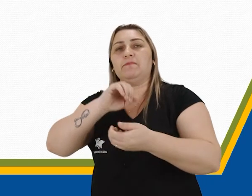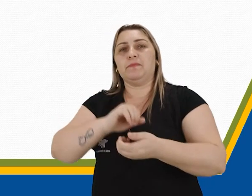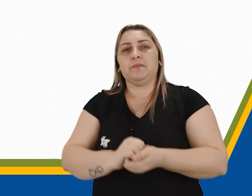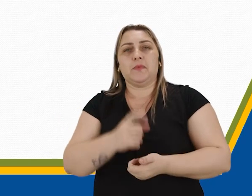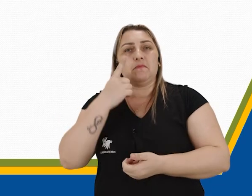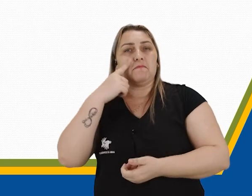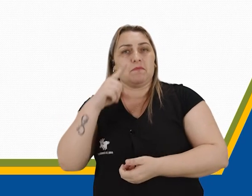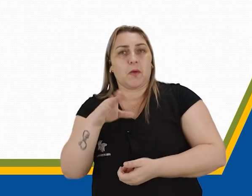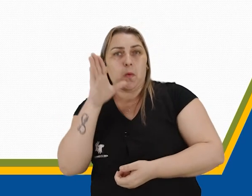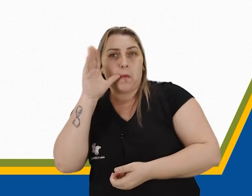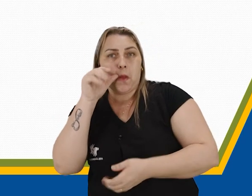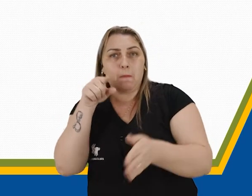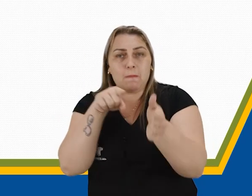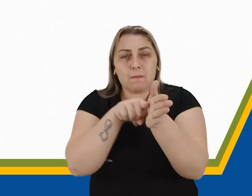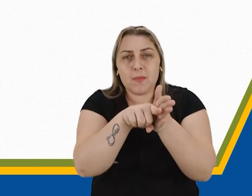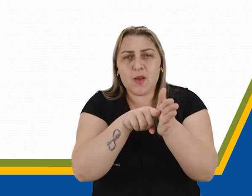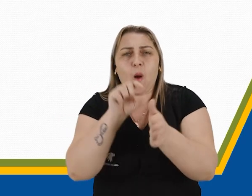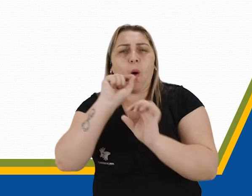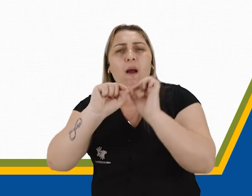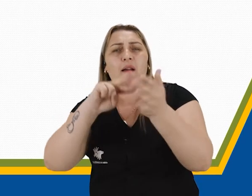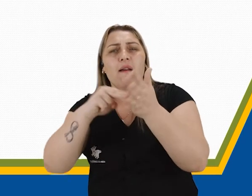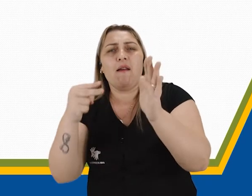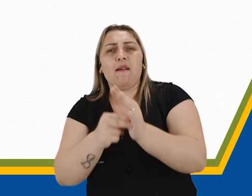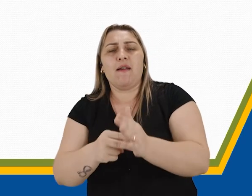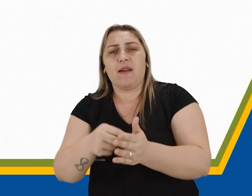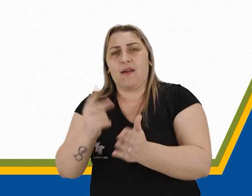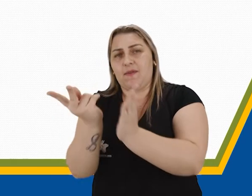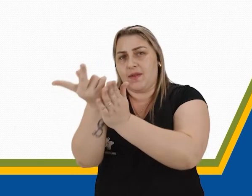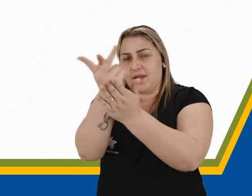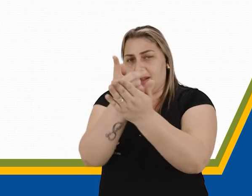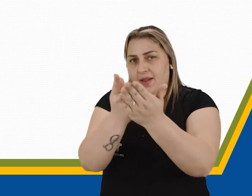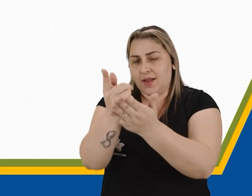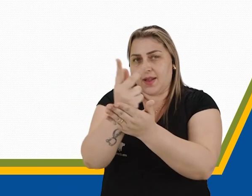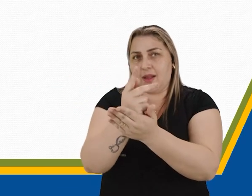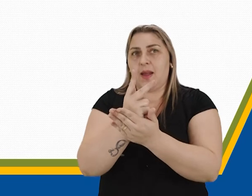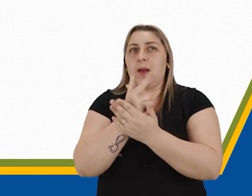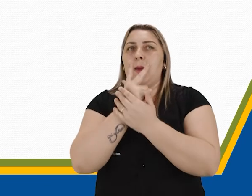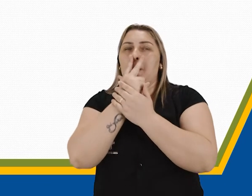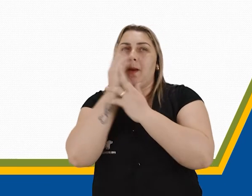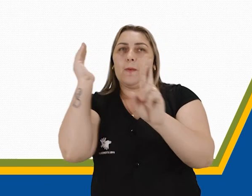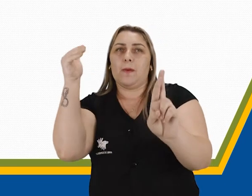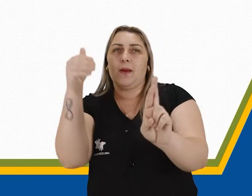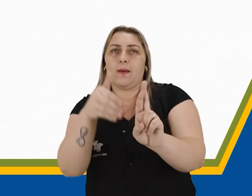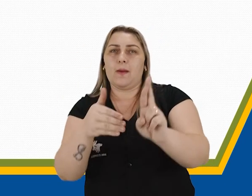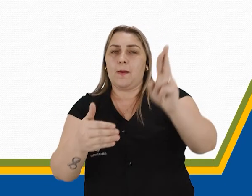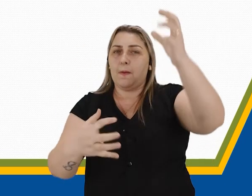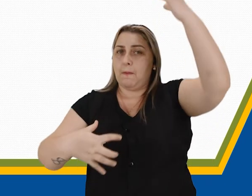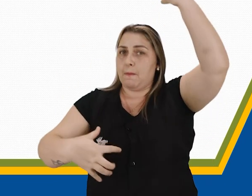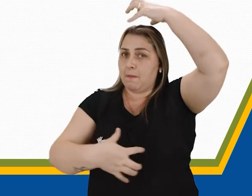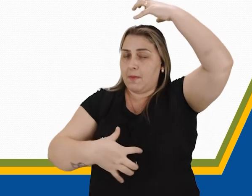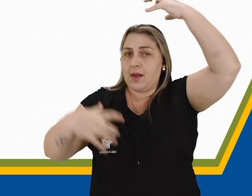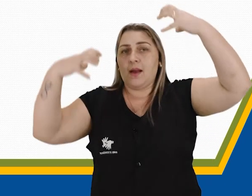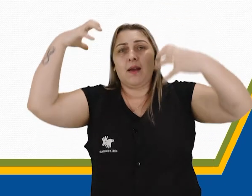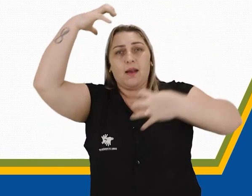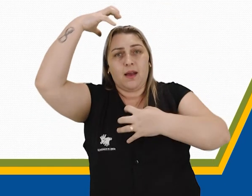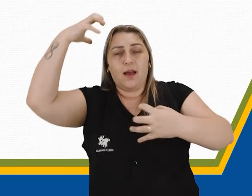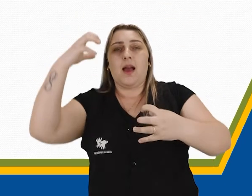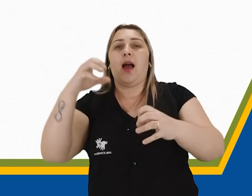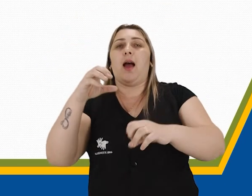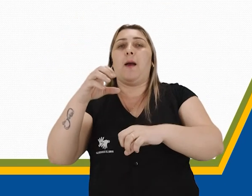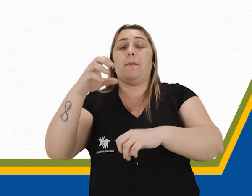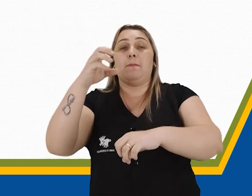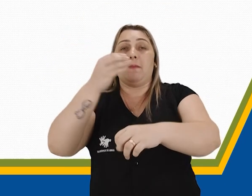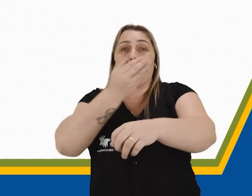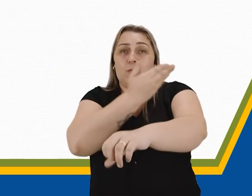você tiver curiosidade, também pesquisa o significado. O macaco tem uma representação simbólica muito forte para a cultura peruana.